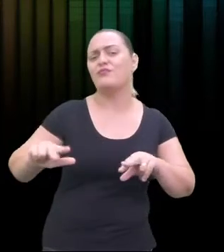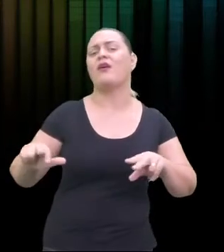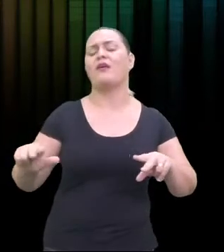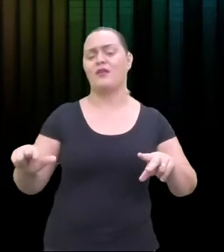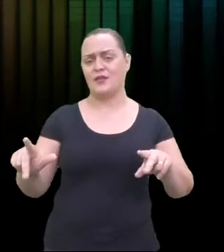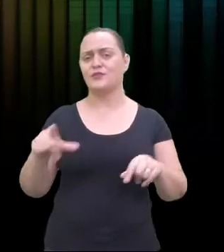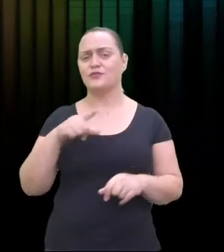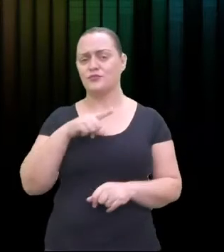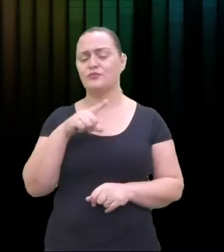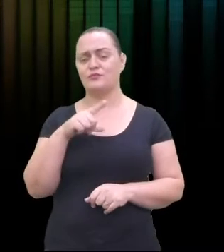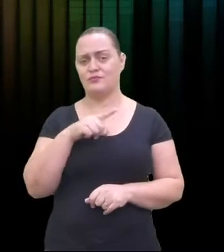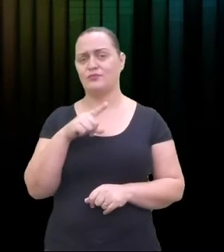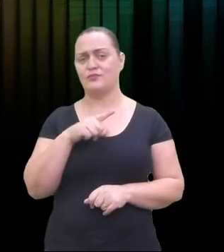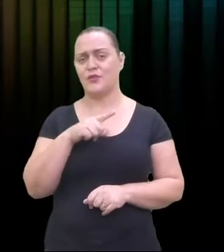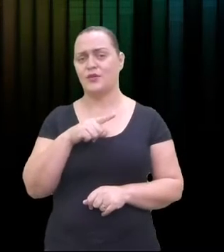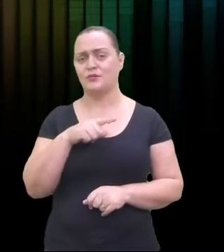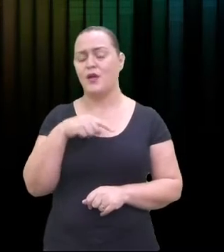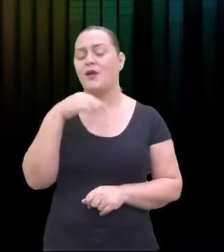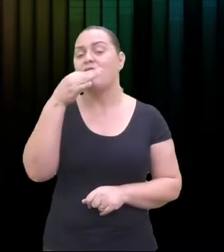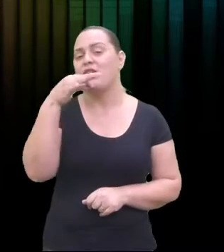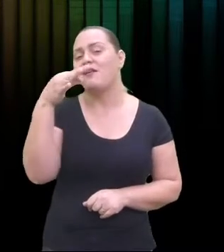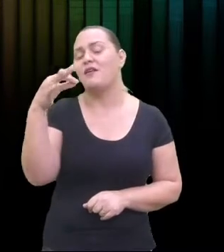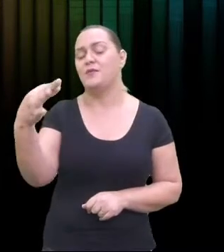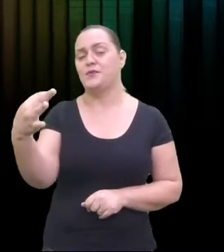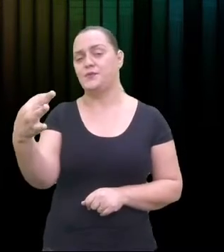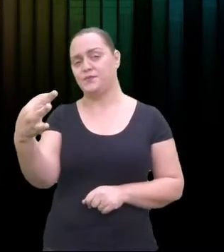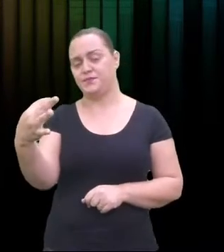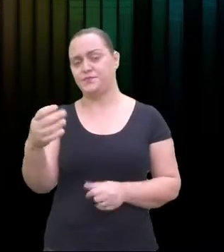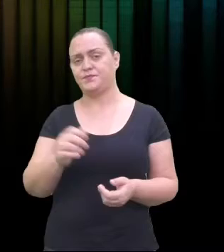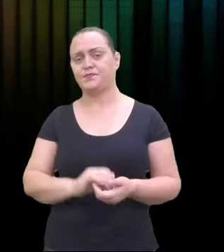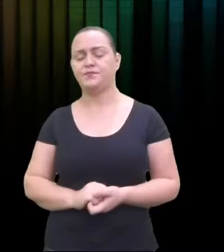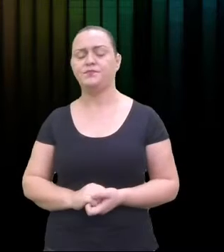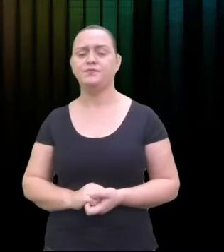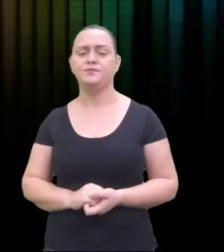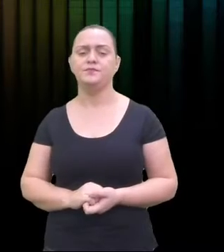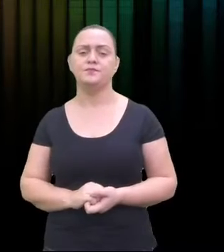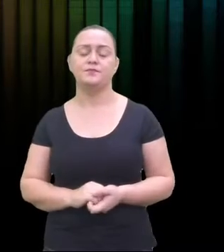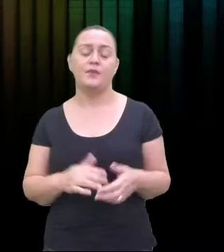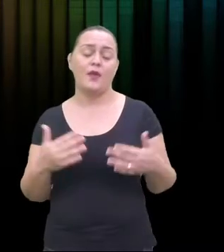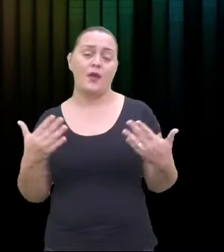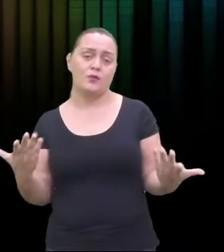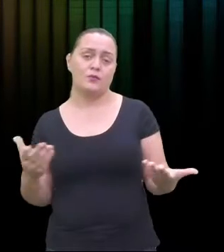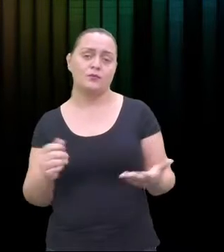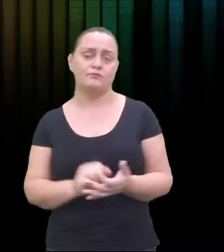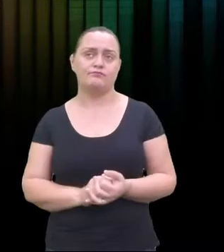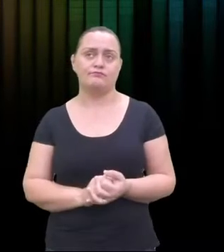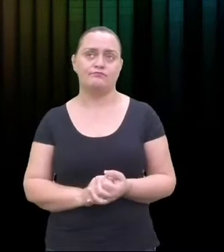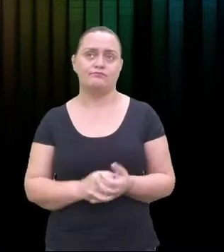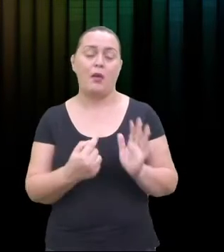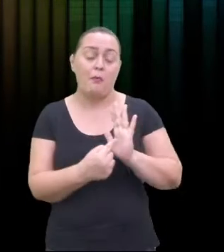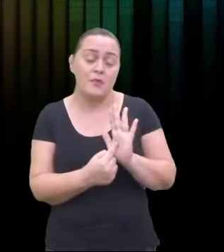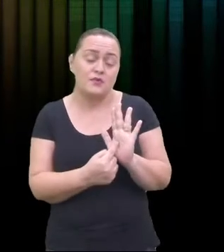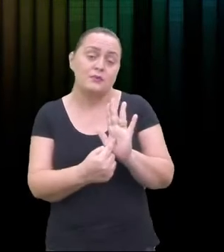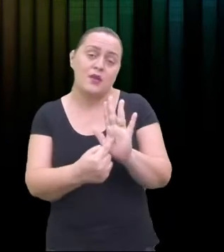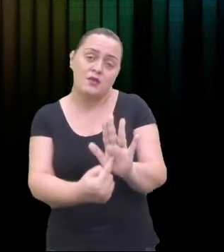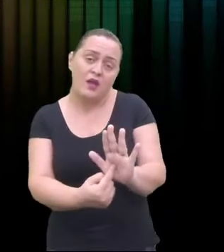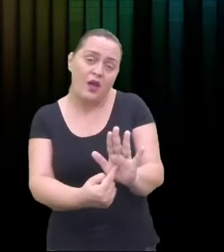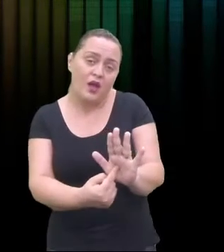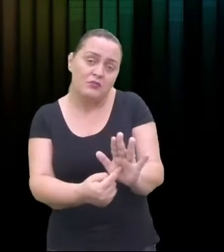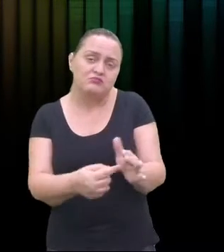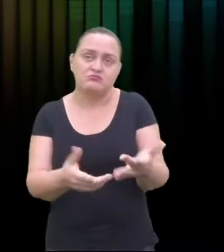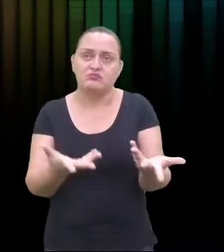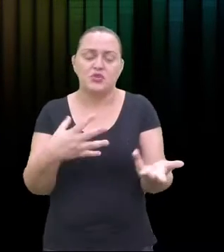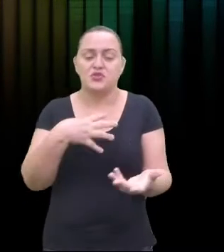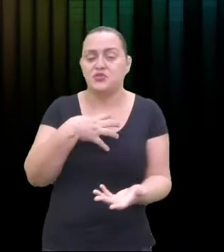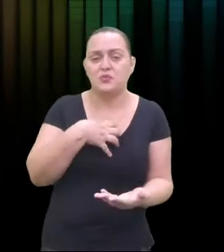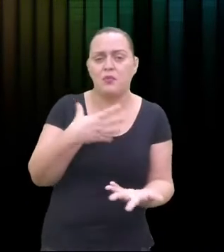essa diferença de sensações. Para expressar algo, essa linguagem, expressar algo